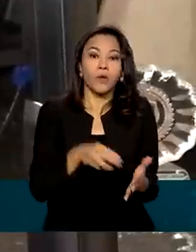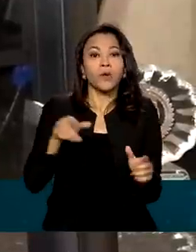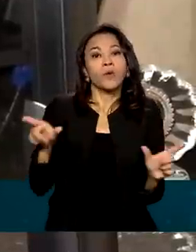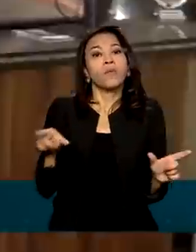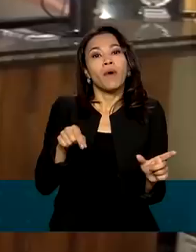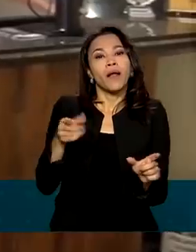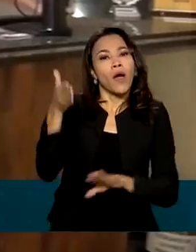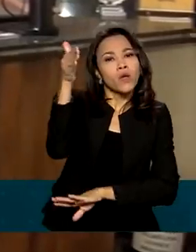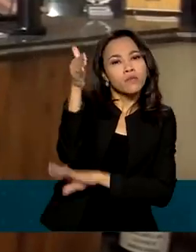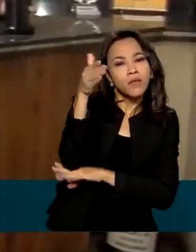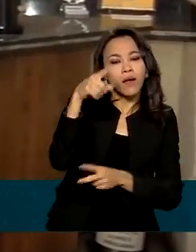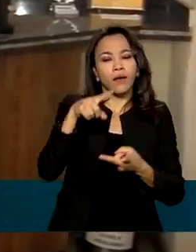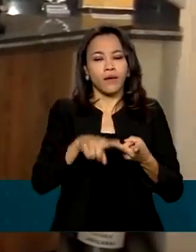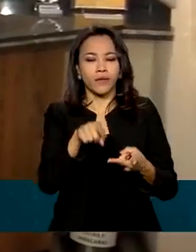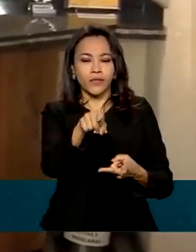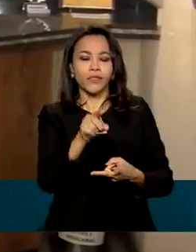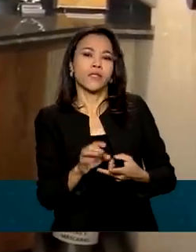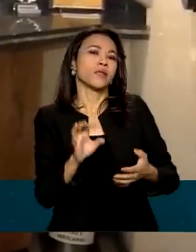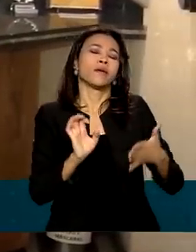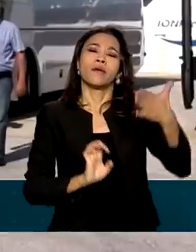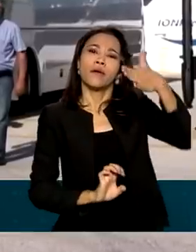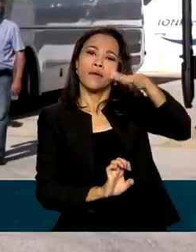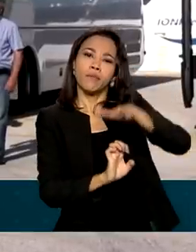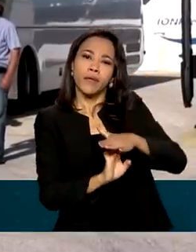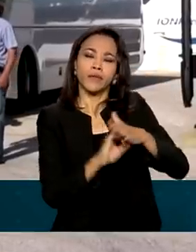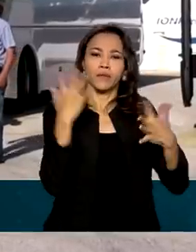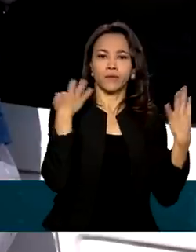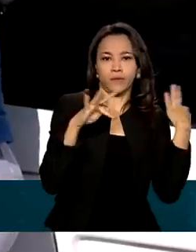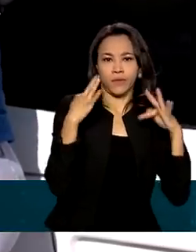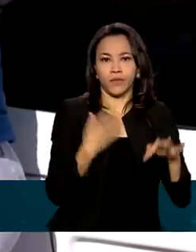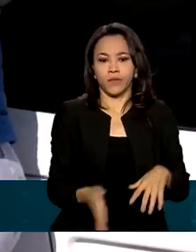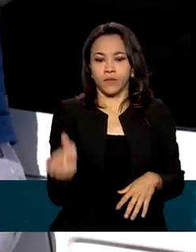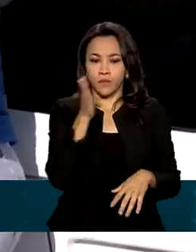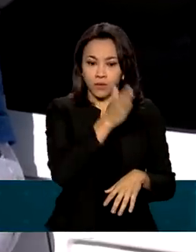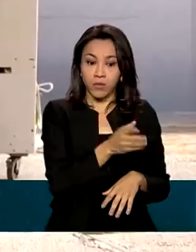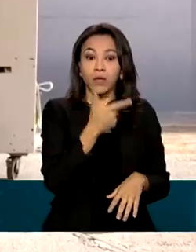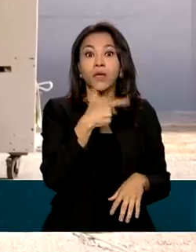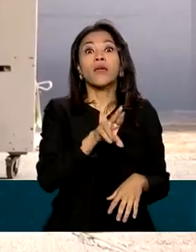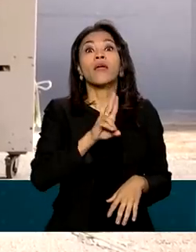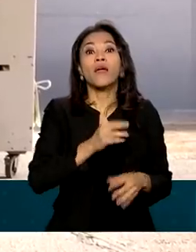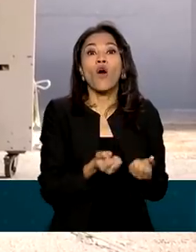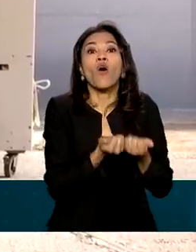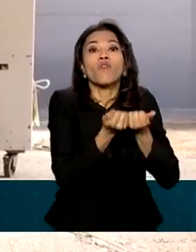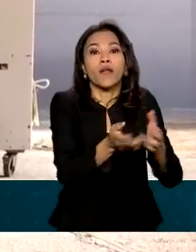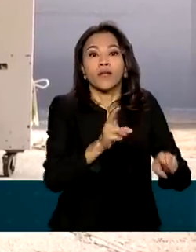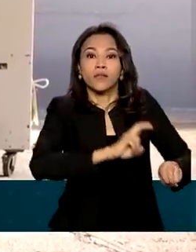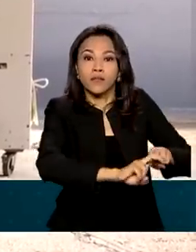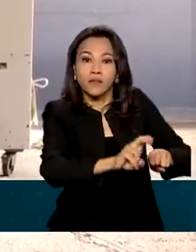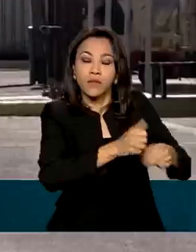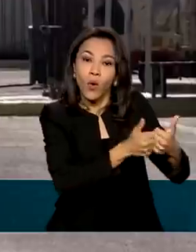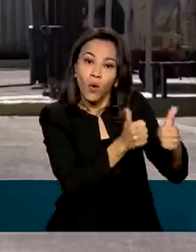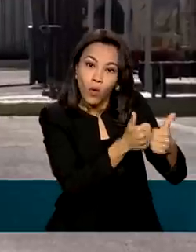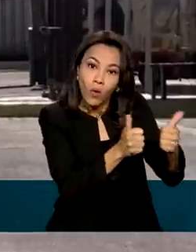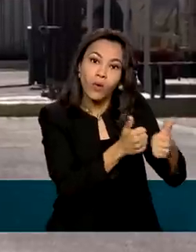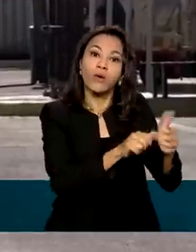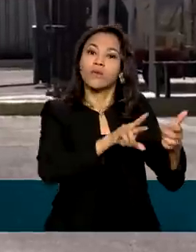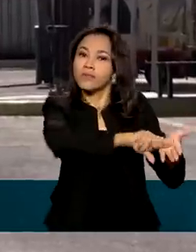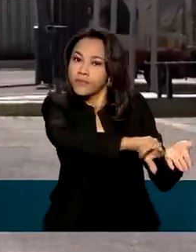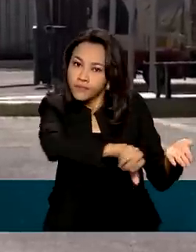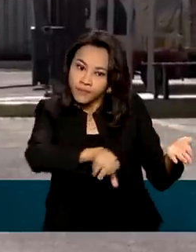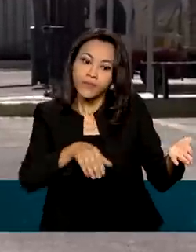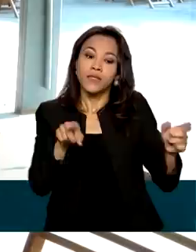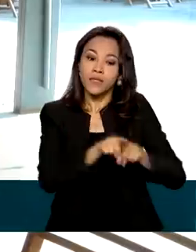hospedagem, agências de turismo, transportadoras turísticas, organizadoras de eventos e parques